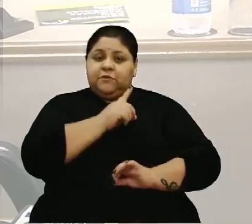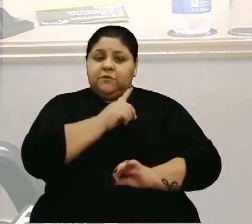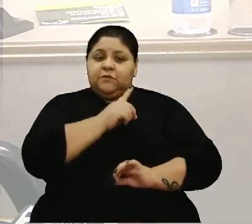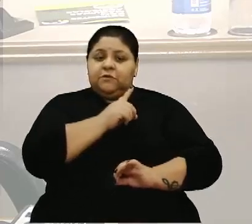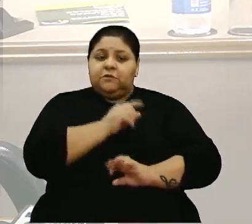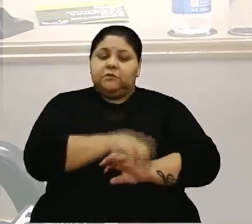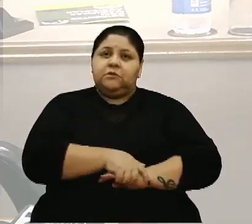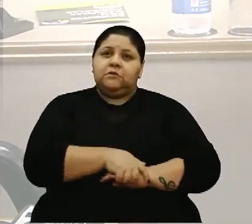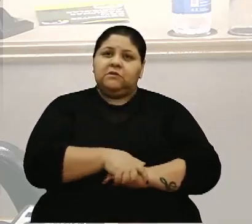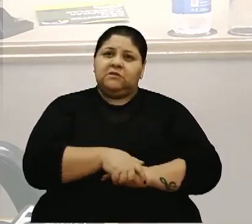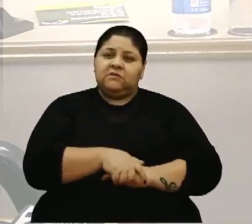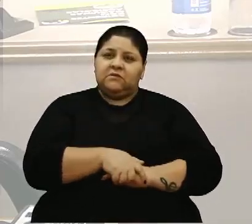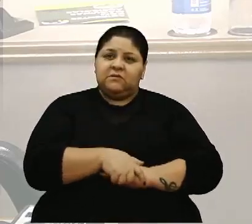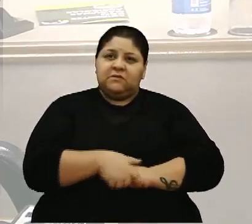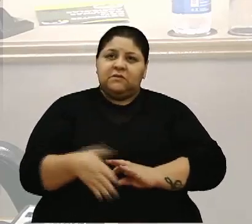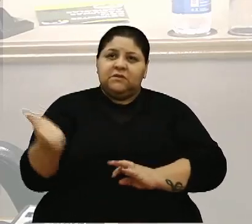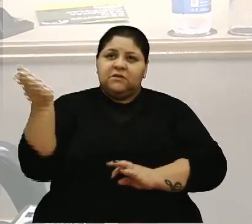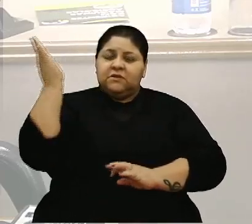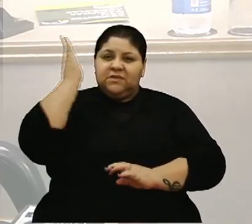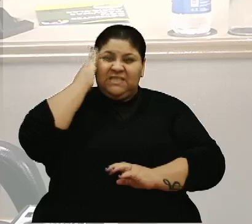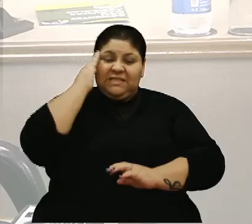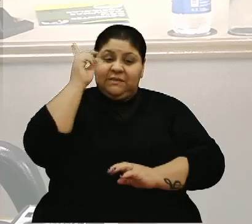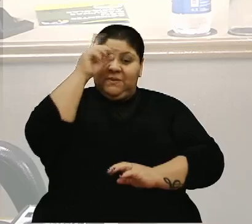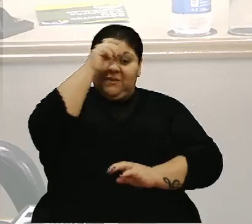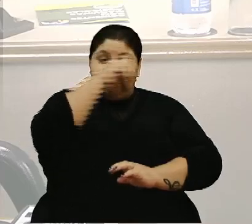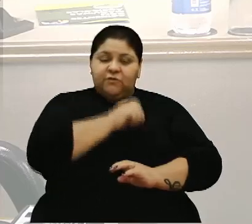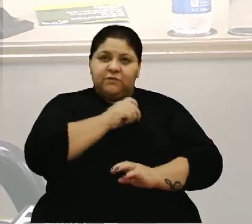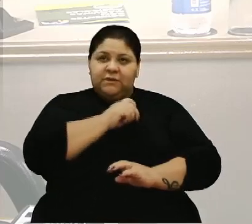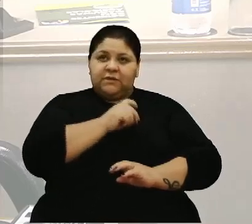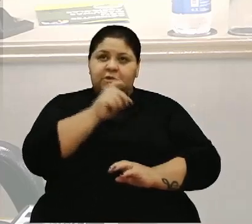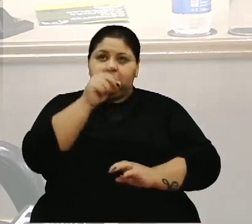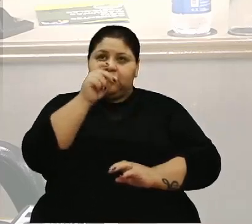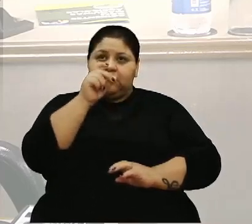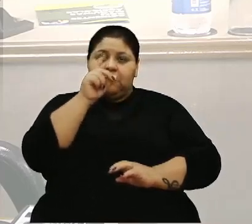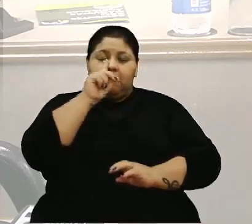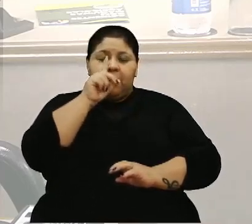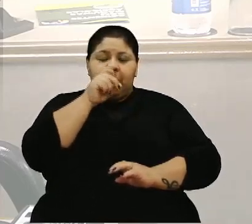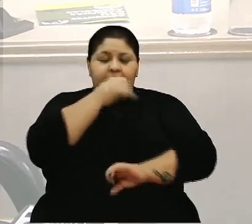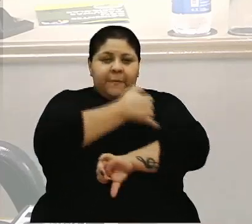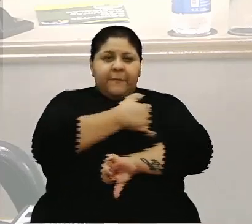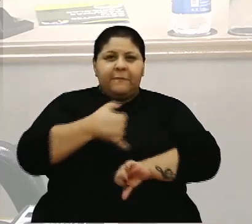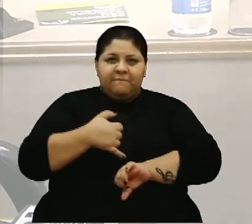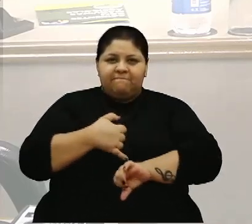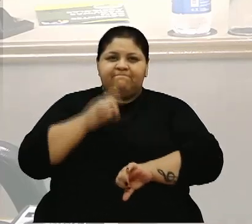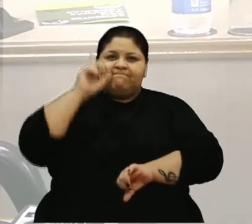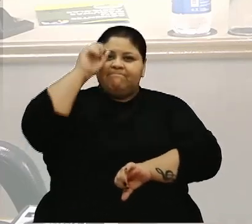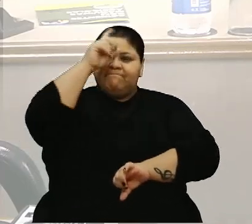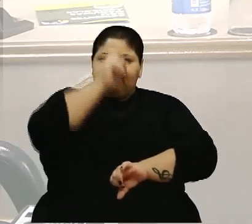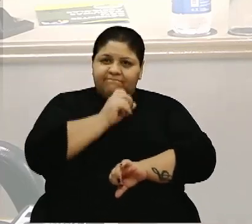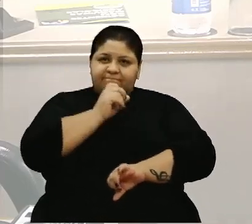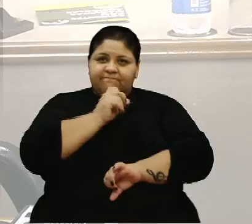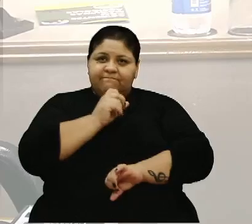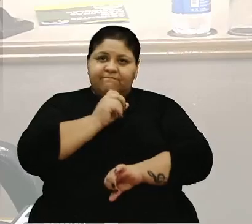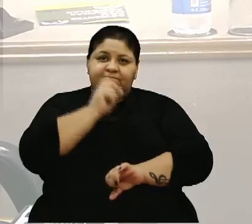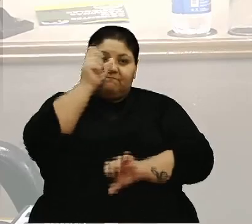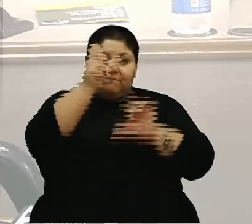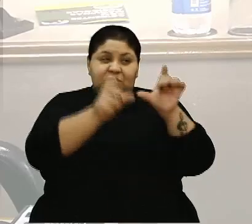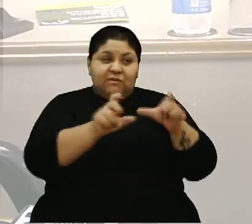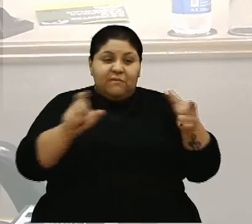as dificuldades que os pais passam e a dificuldade maior de não termos pessoas